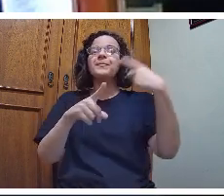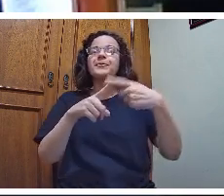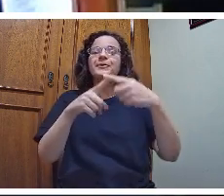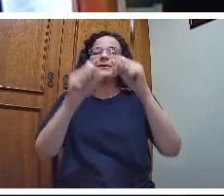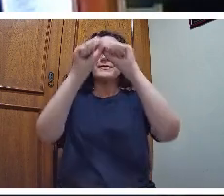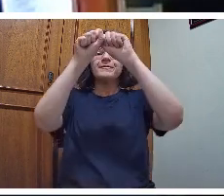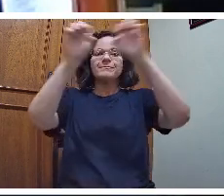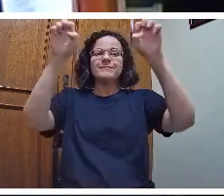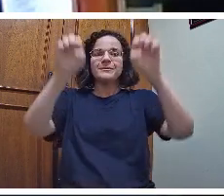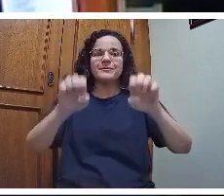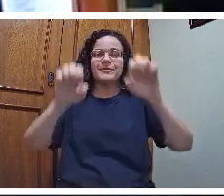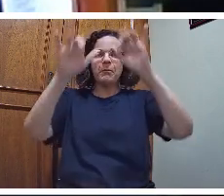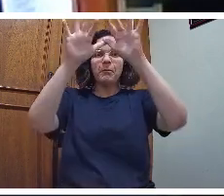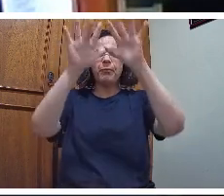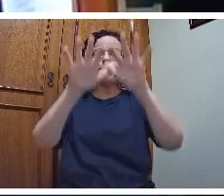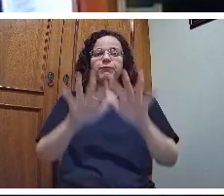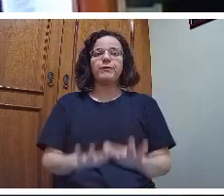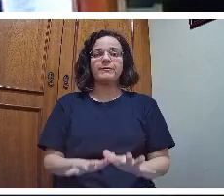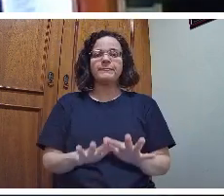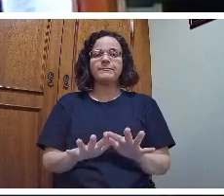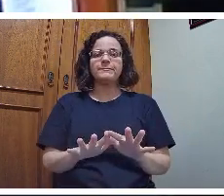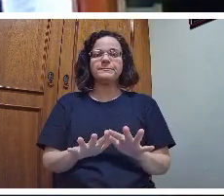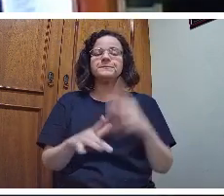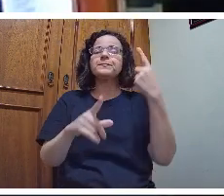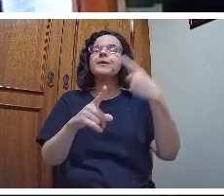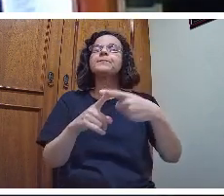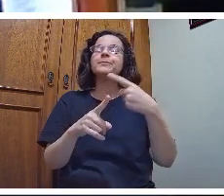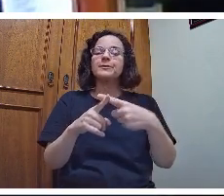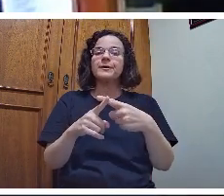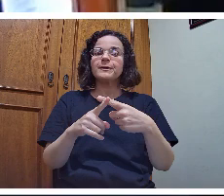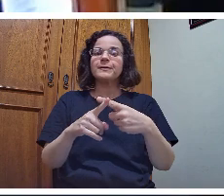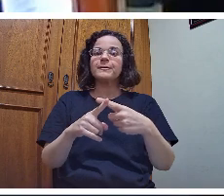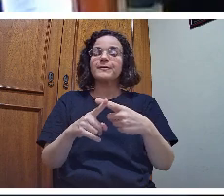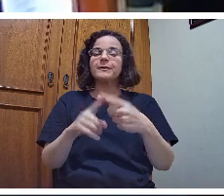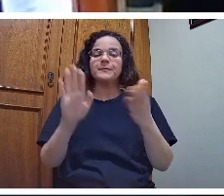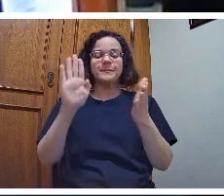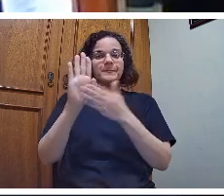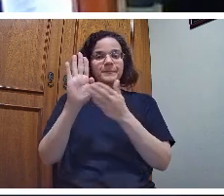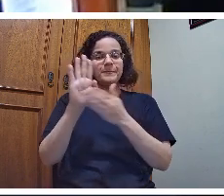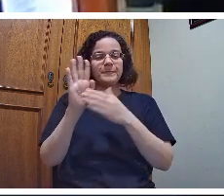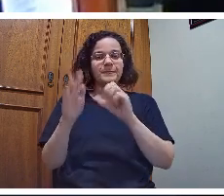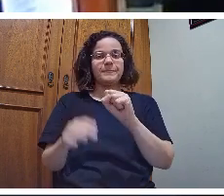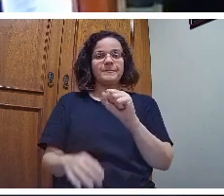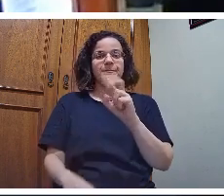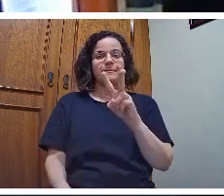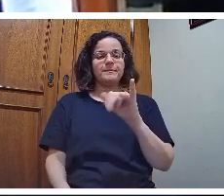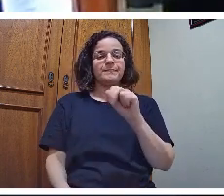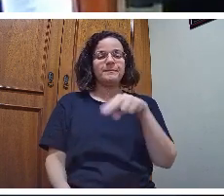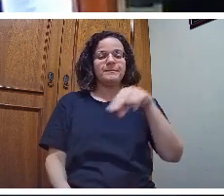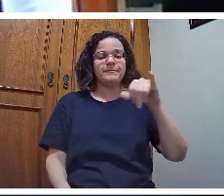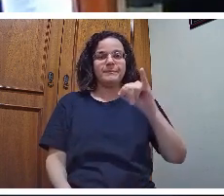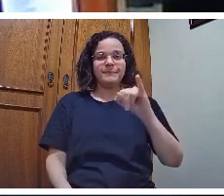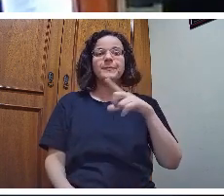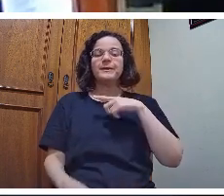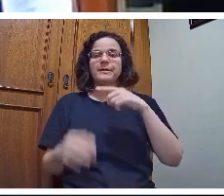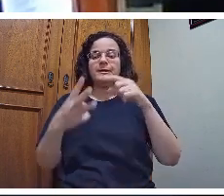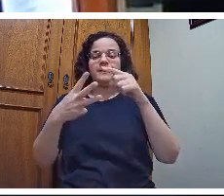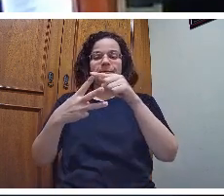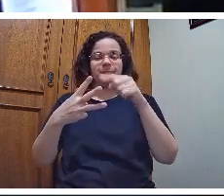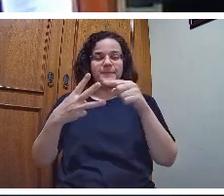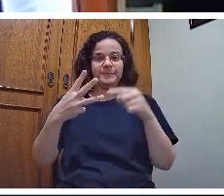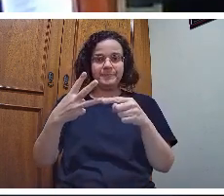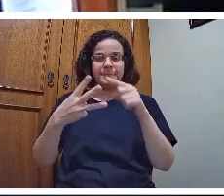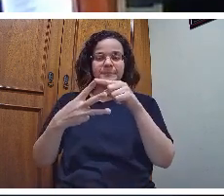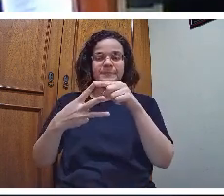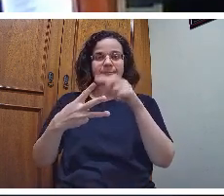desestrutura. Por quê? Porque a proposta de Saviani tem três tripés fundamentais. A tese,